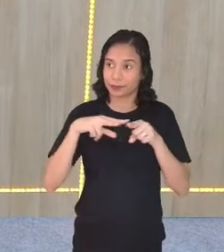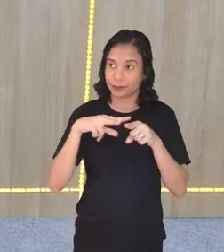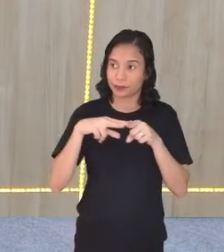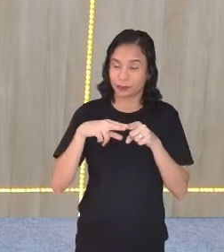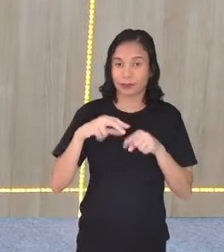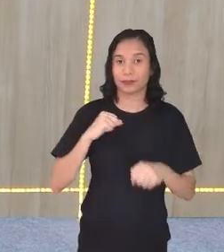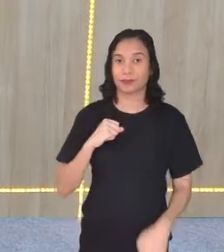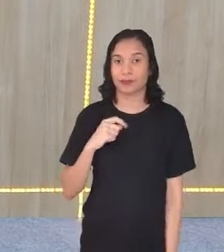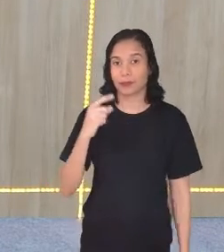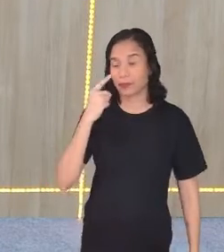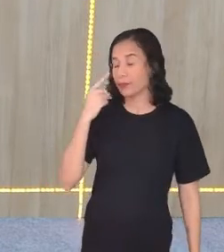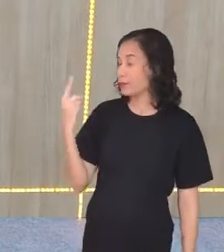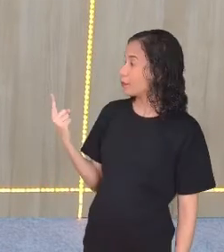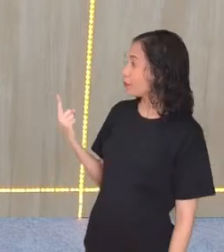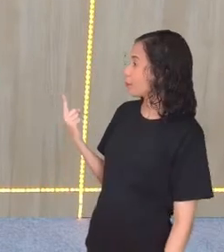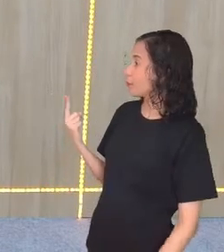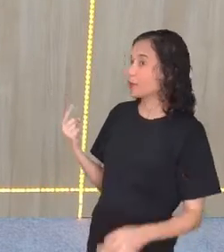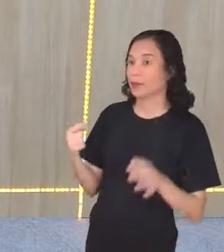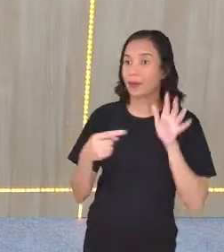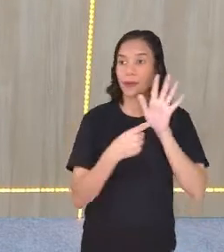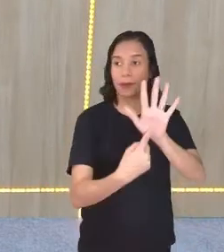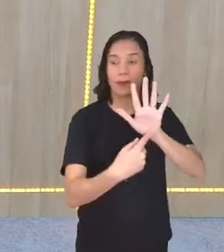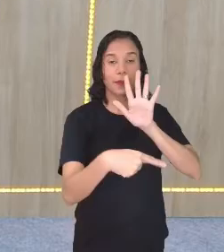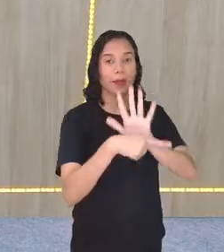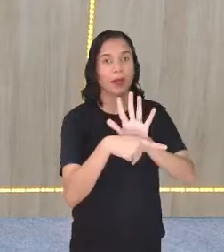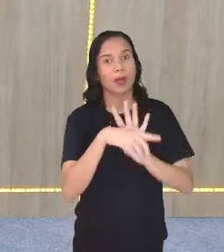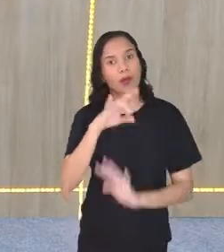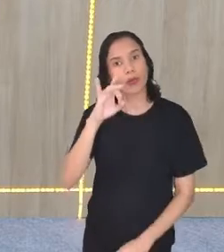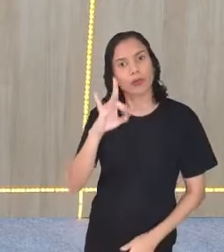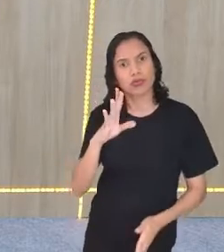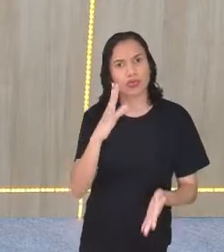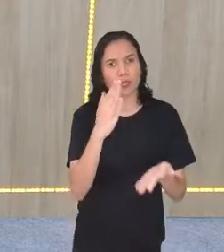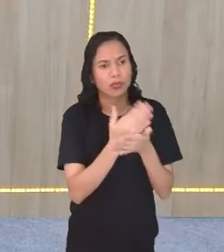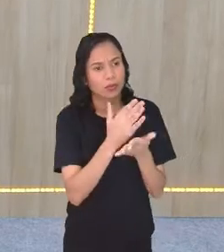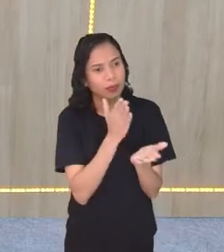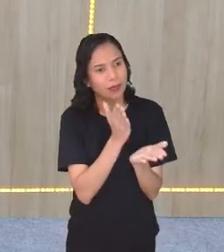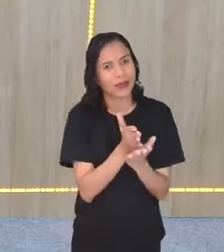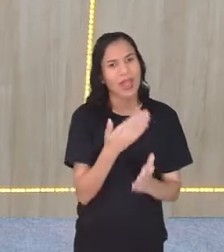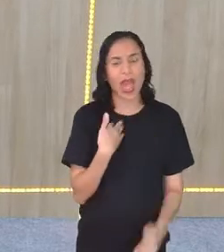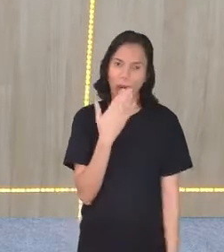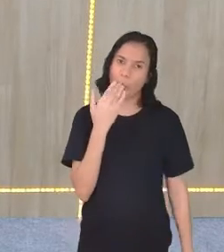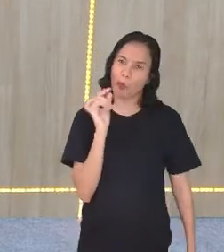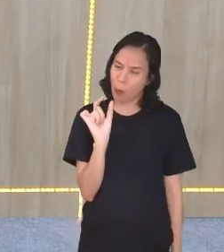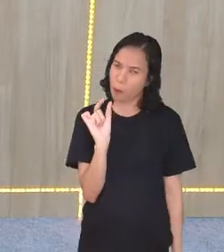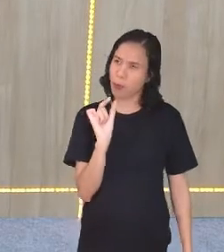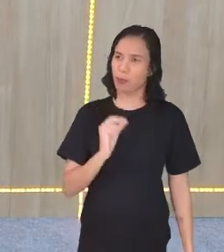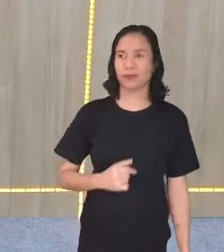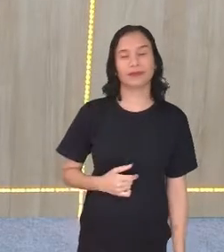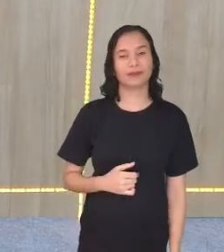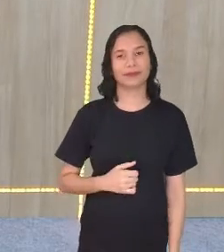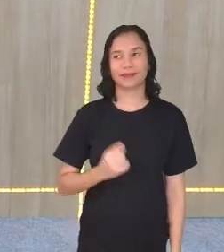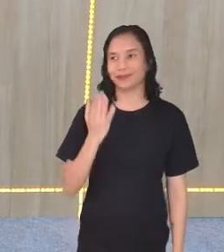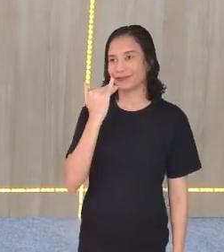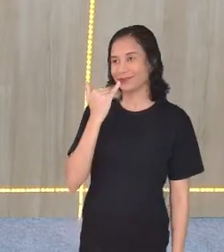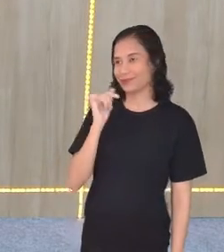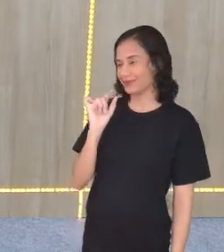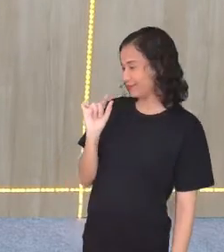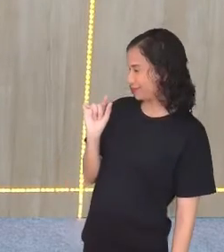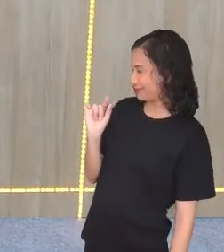metade. Olha o que sobrou. Para representar. Eita, acho que sou eu. Como assim? Eu como pouco. Como pouco.